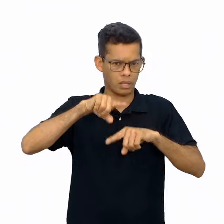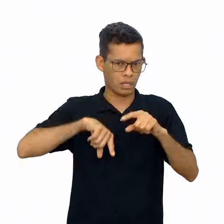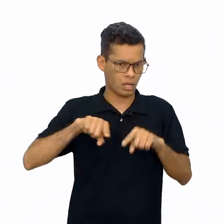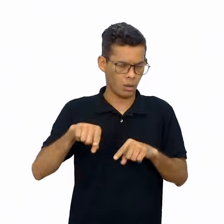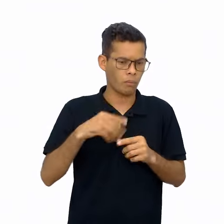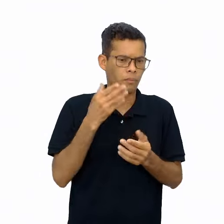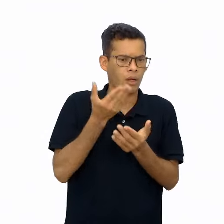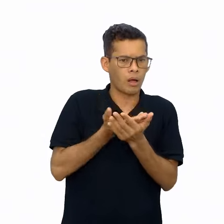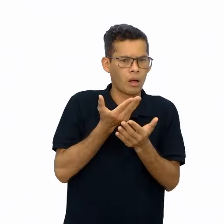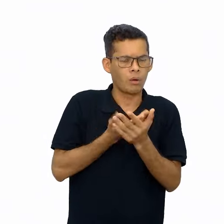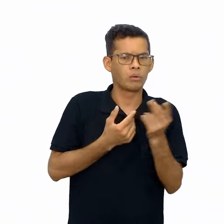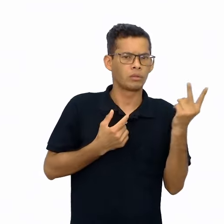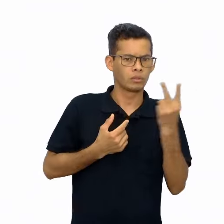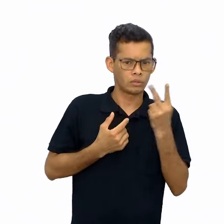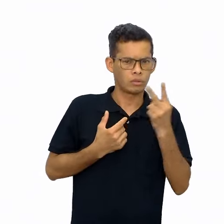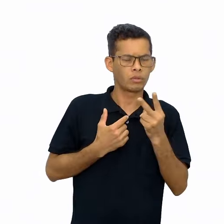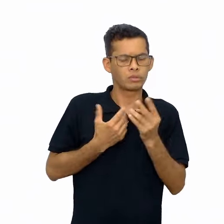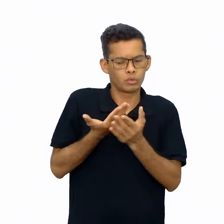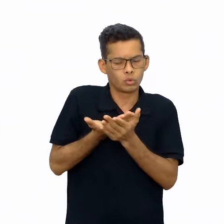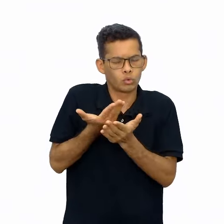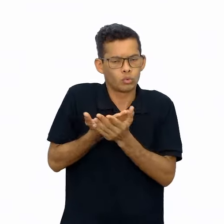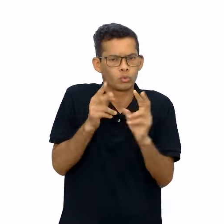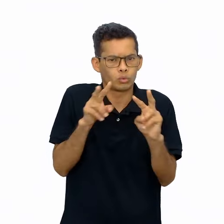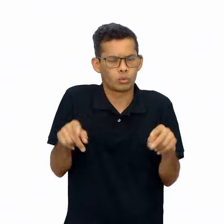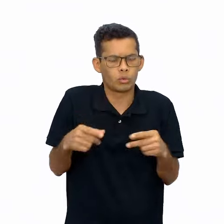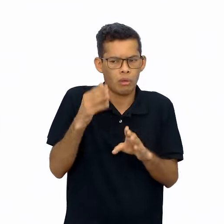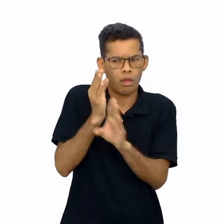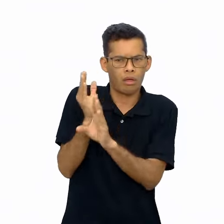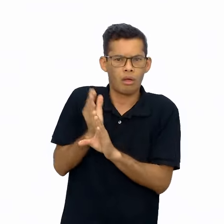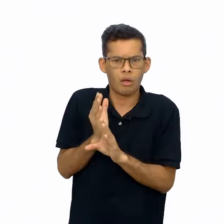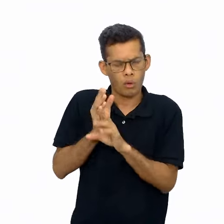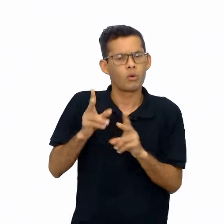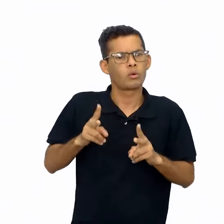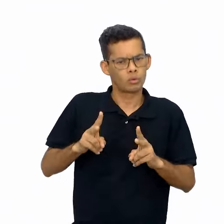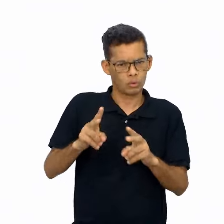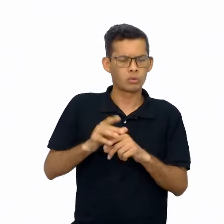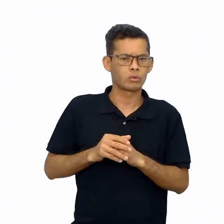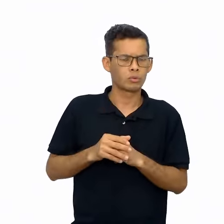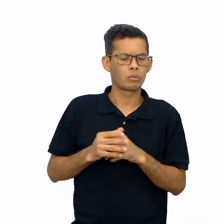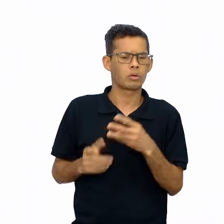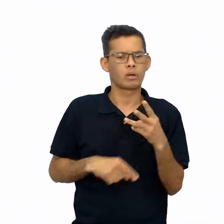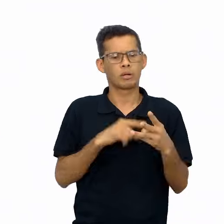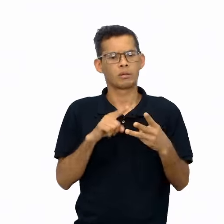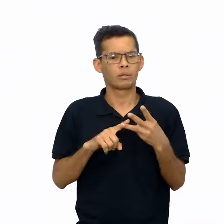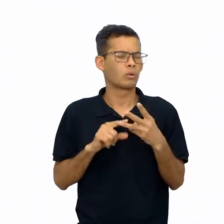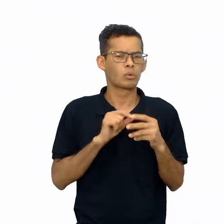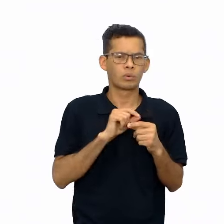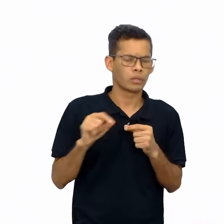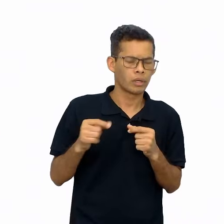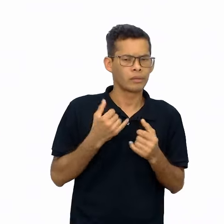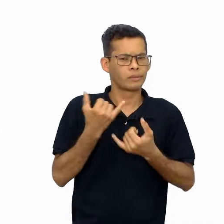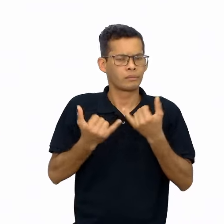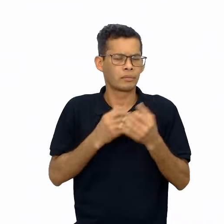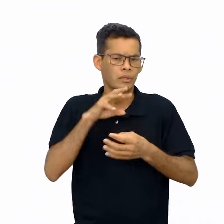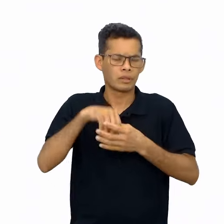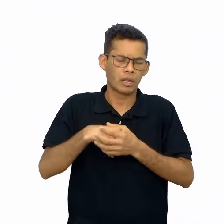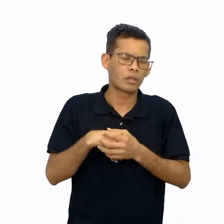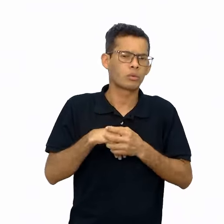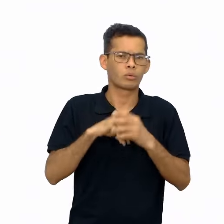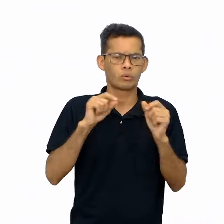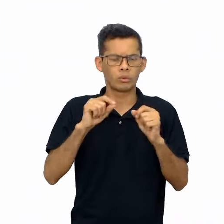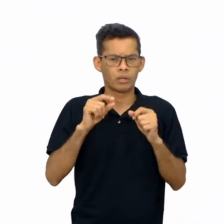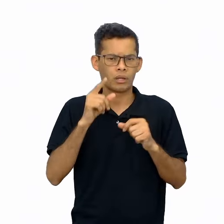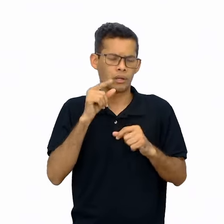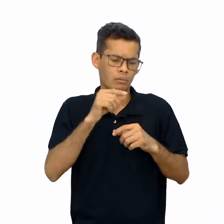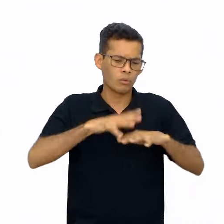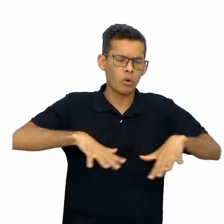o estudo sobre adivinhas continua. Na atividade 1, aparecem algumas imagens, alho, alacaxi, lápis, pés e